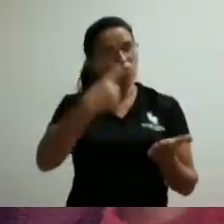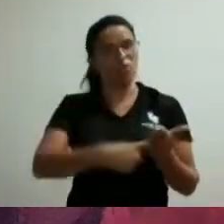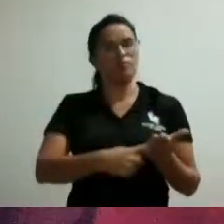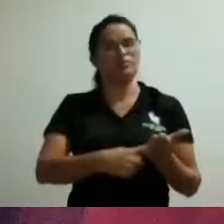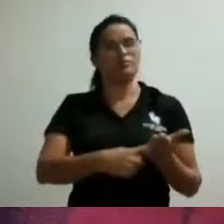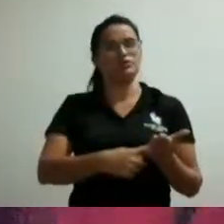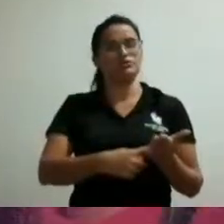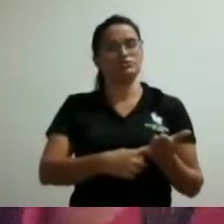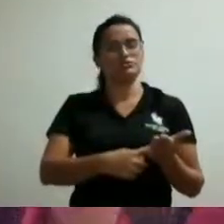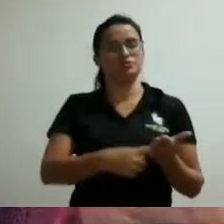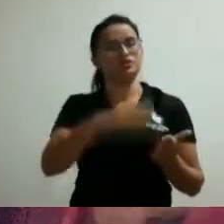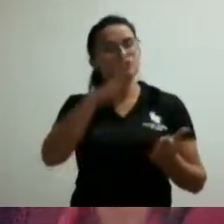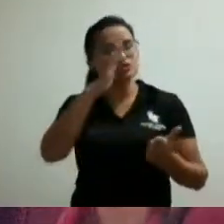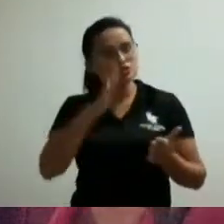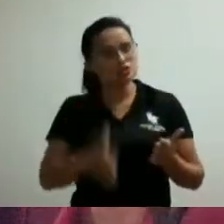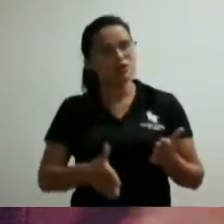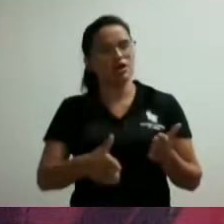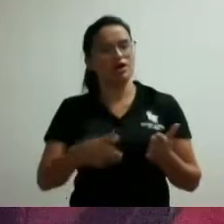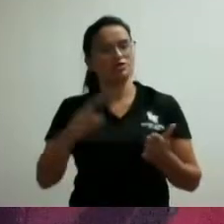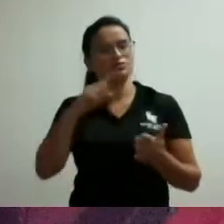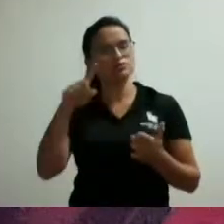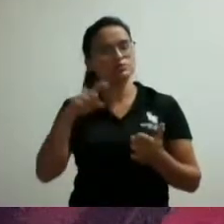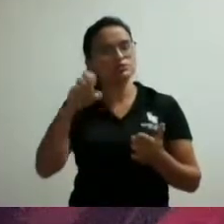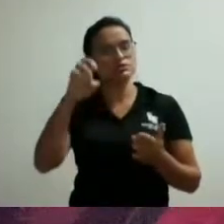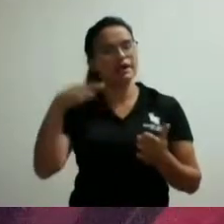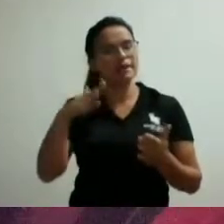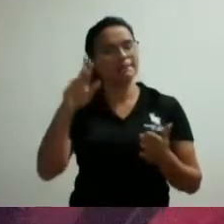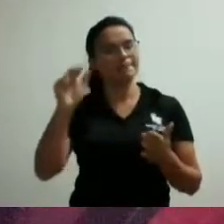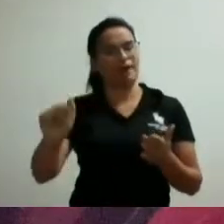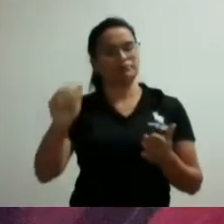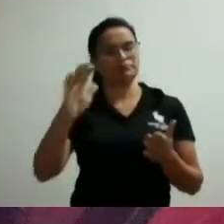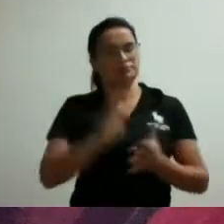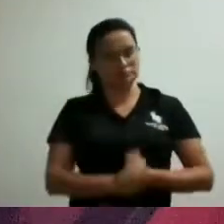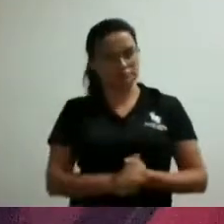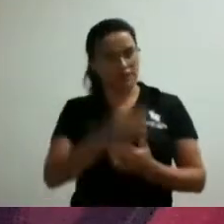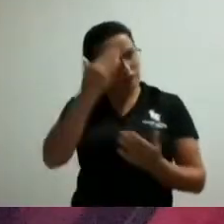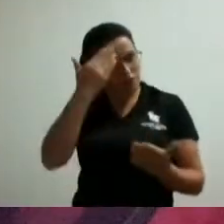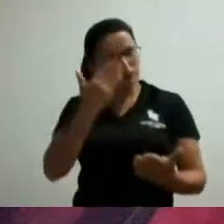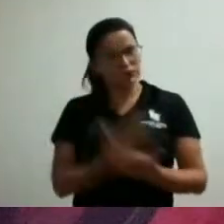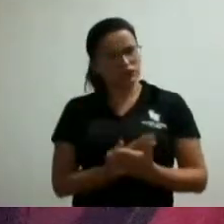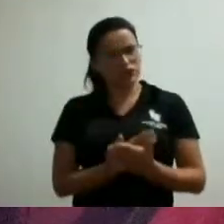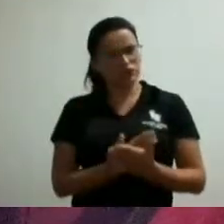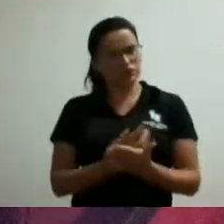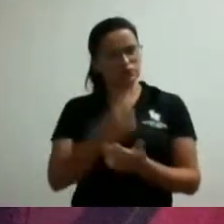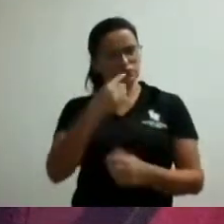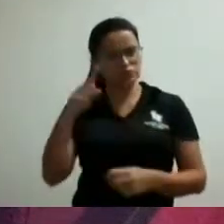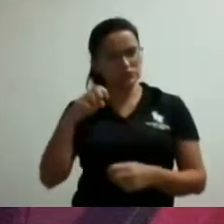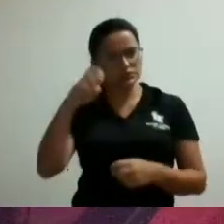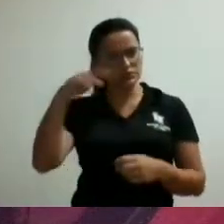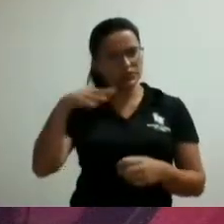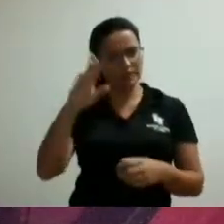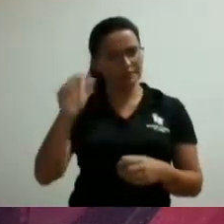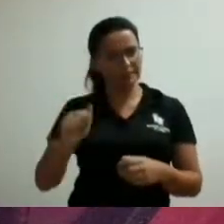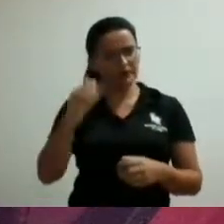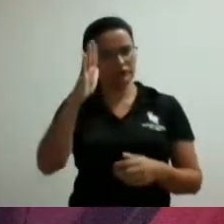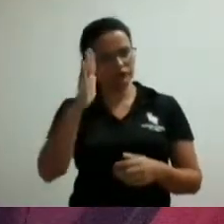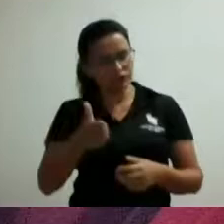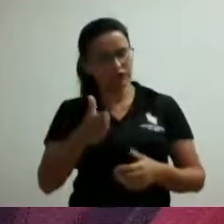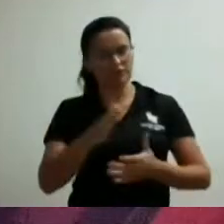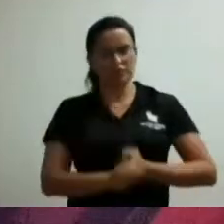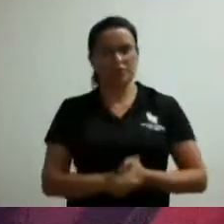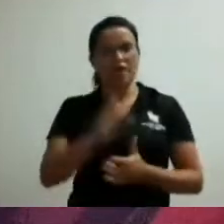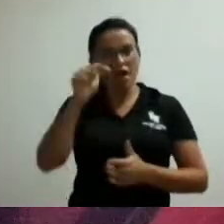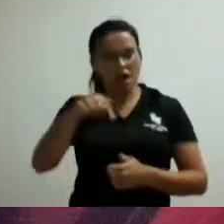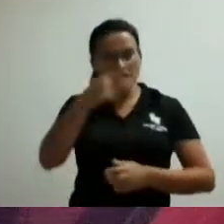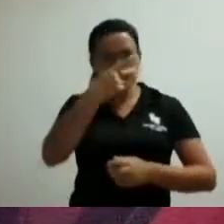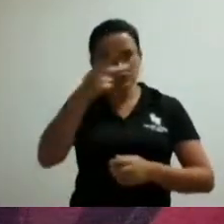e eu acredito na palavra do governador ele esteve aqui junto comigo com a prefeita deu a palavra entregou o documento